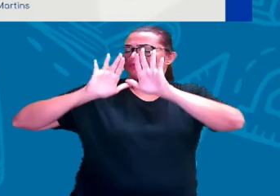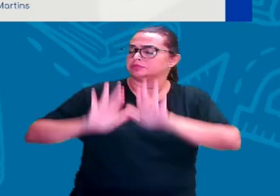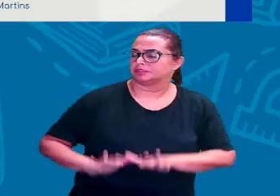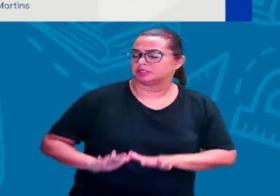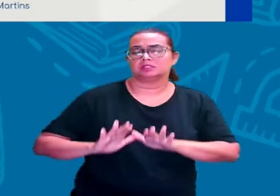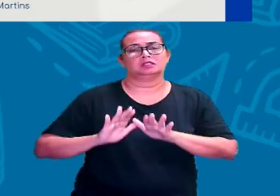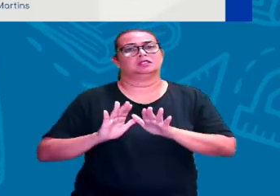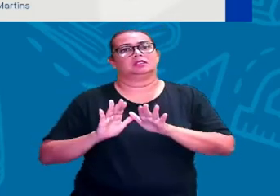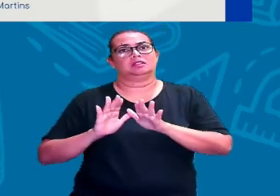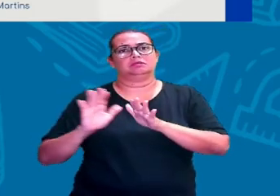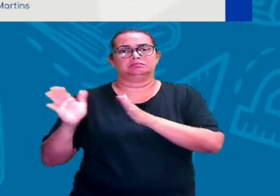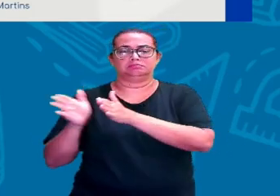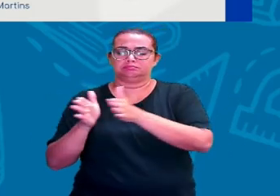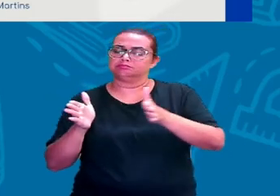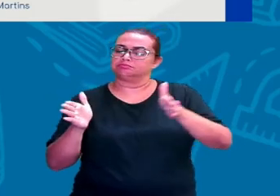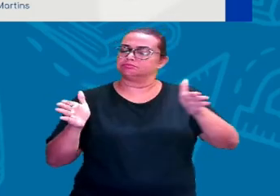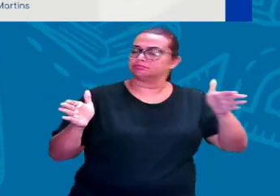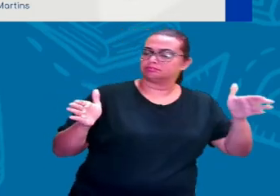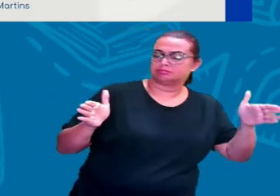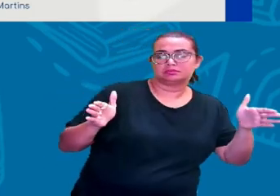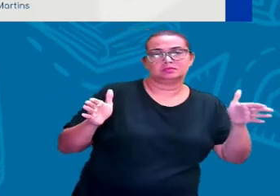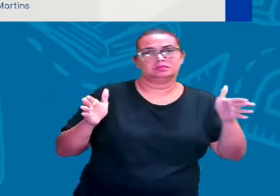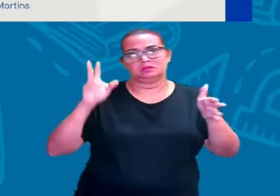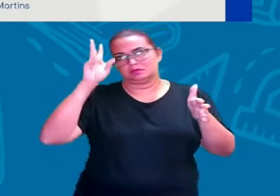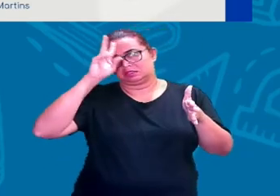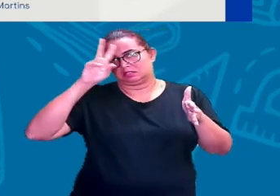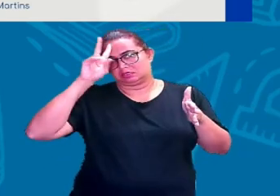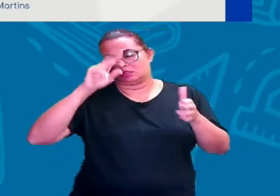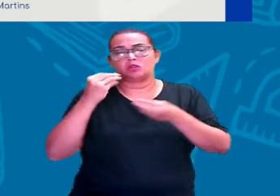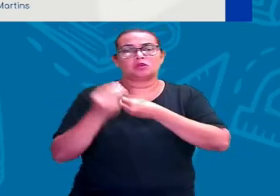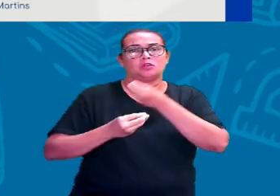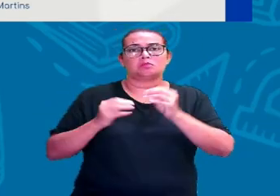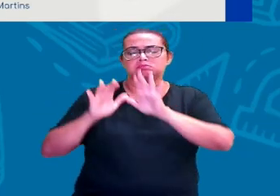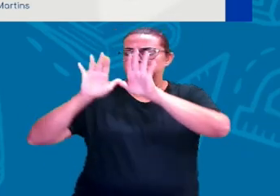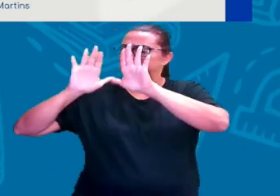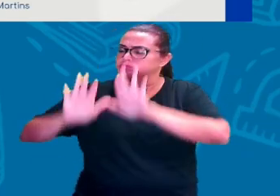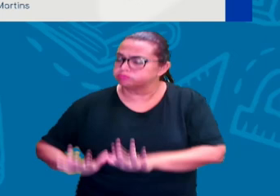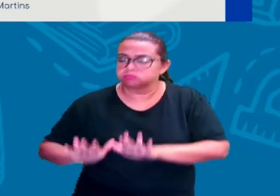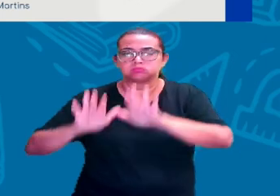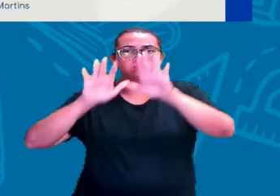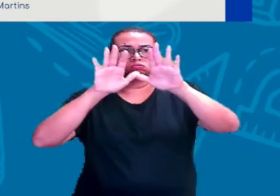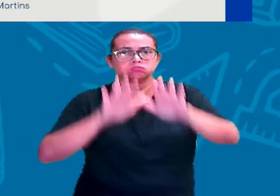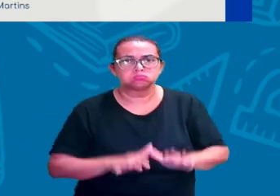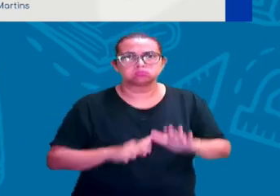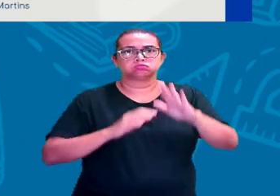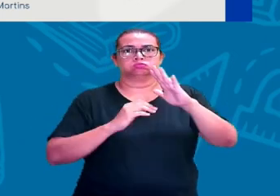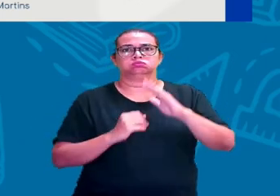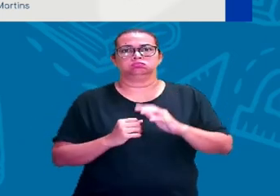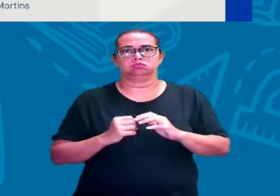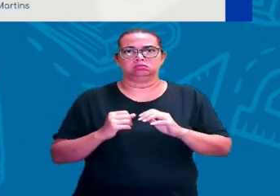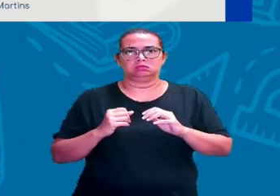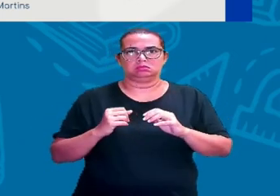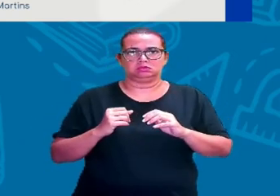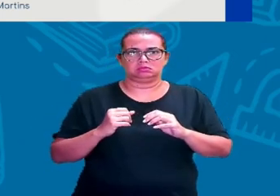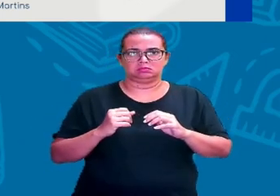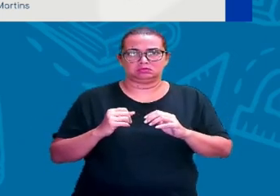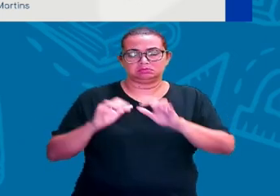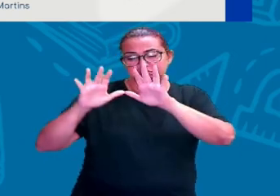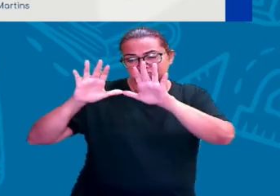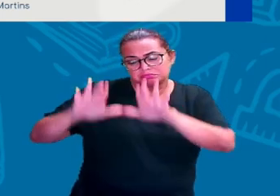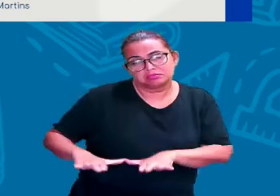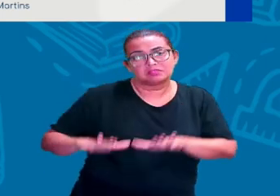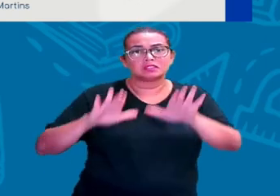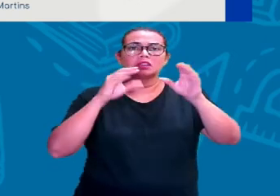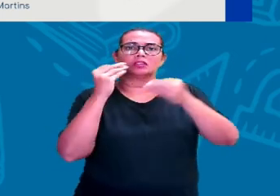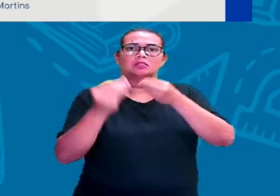períodos históricos. Como foi que a gente se fixou no ambiente, num lugar, né?